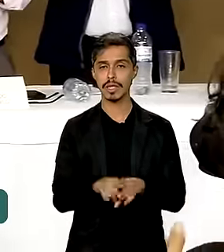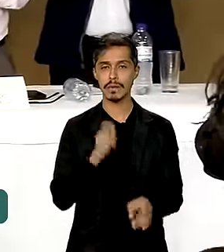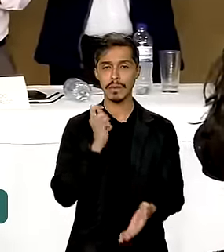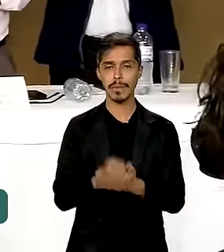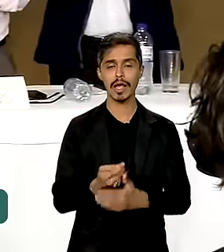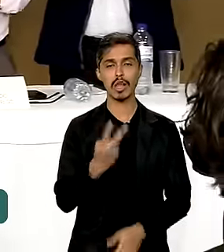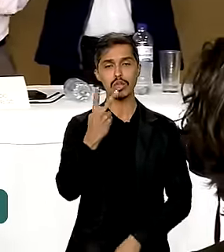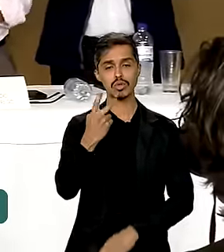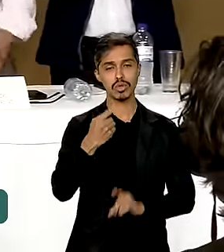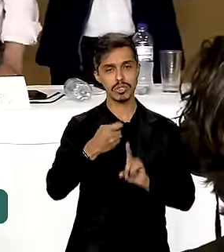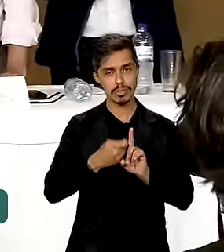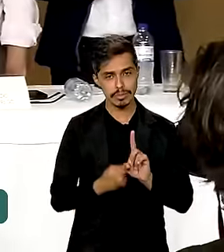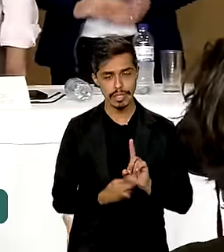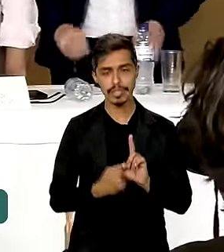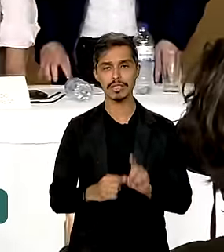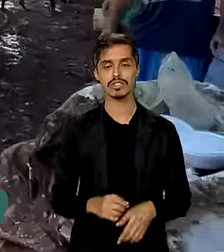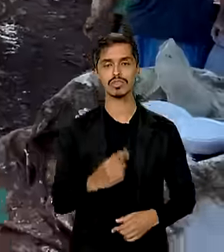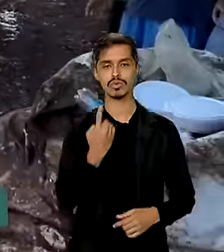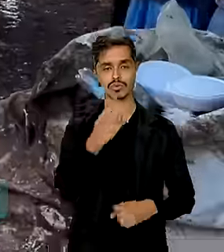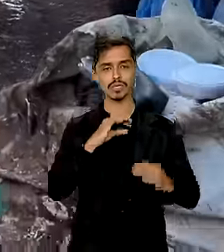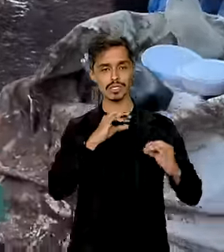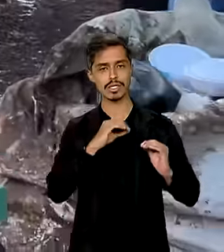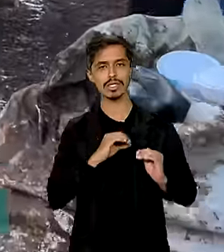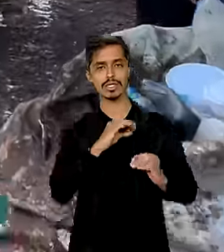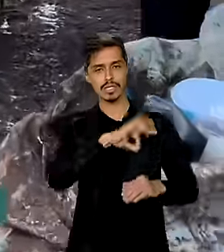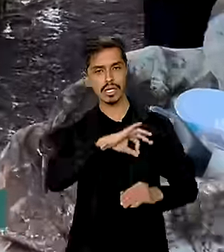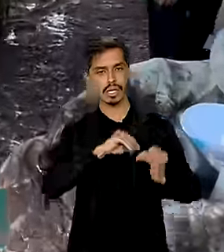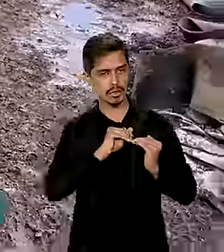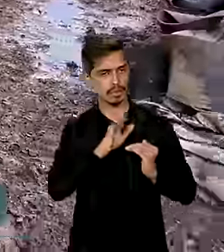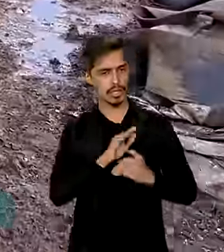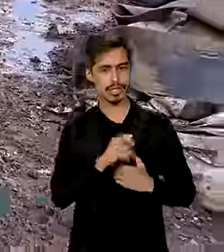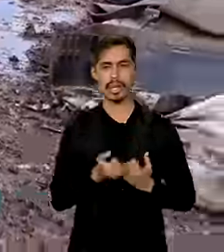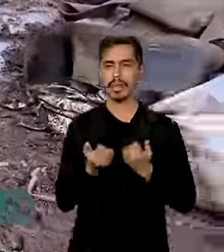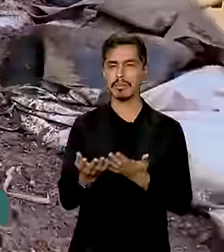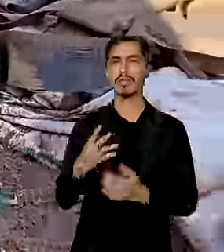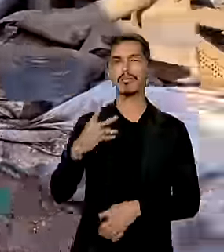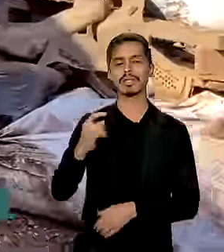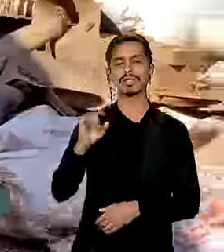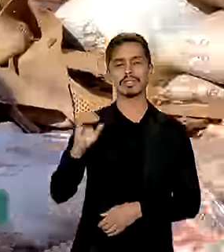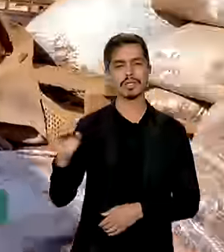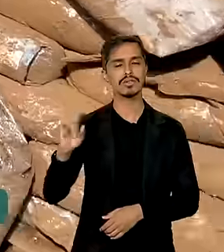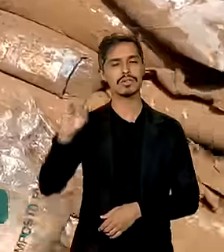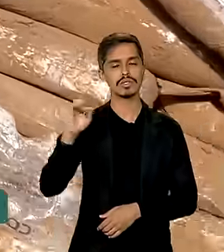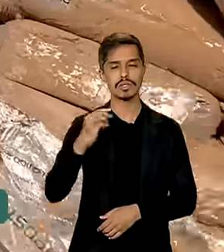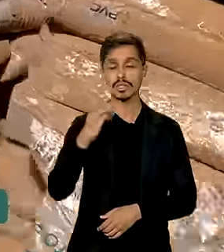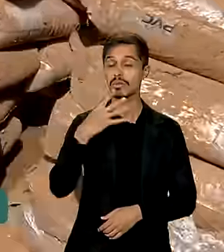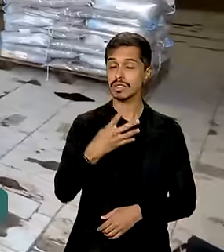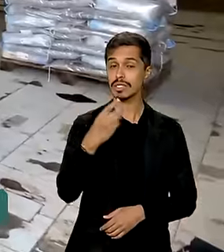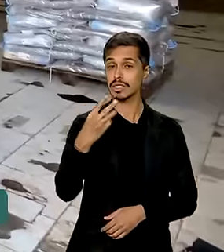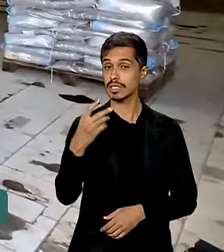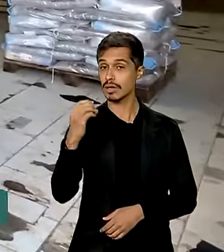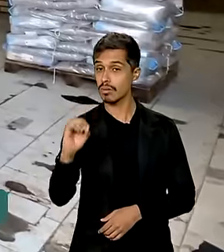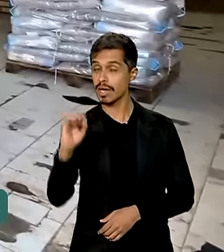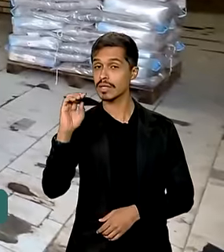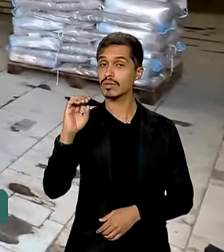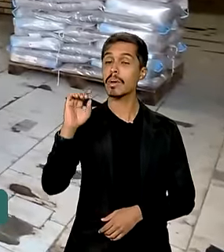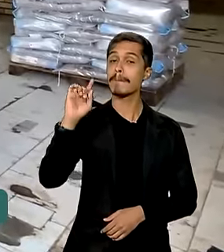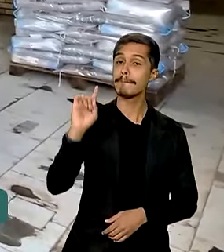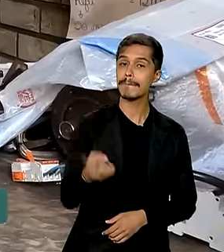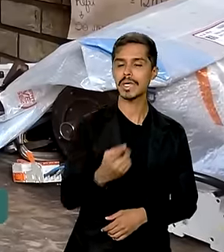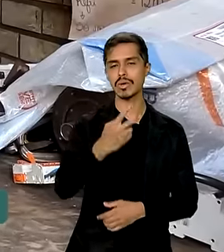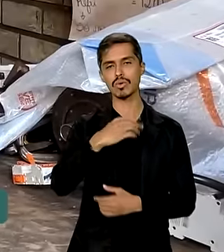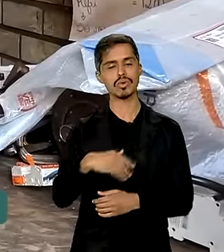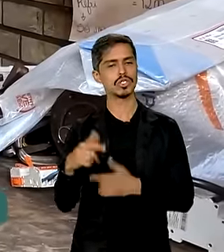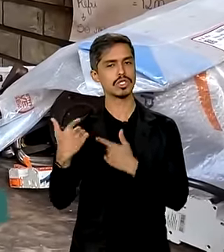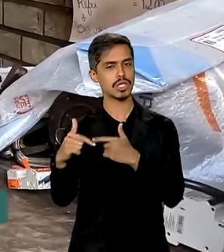de duas parcelas de um salário mínimo a mais de 434 mil trabalhadores. Mais de um bilhão